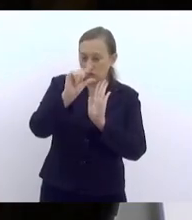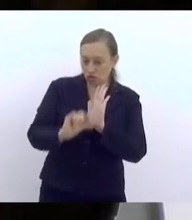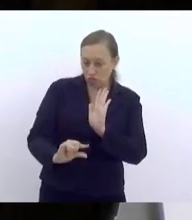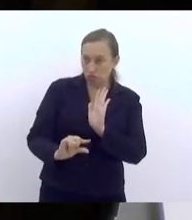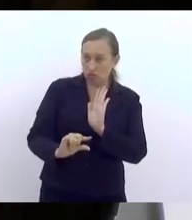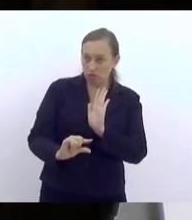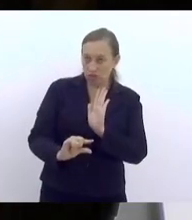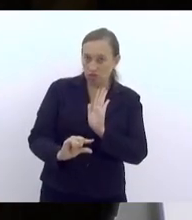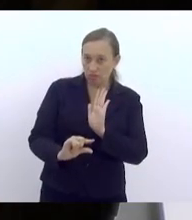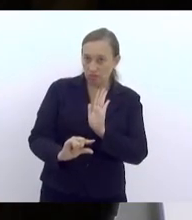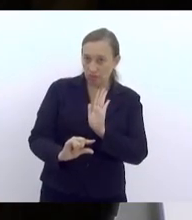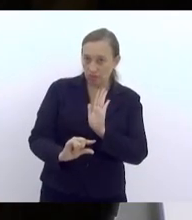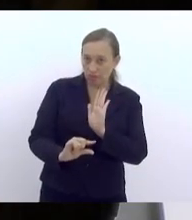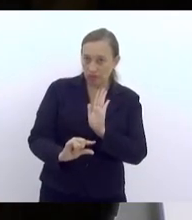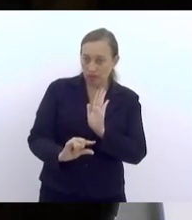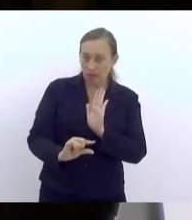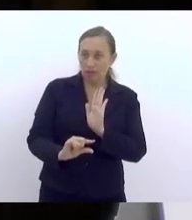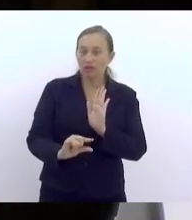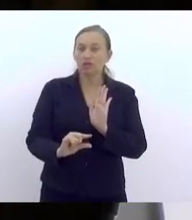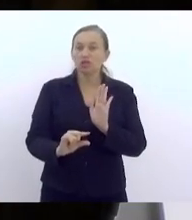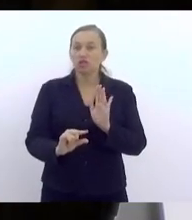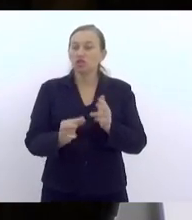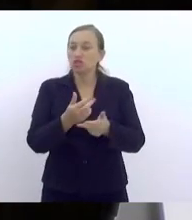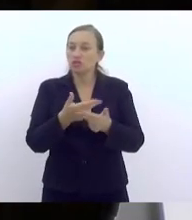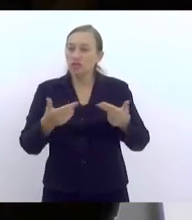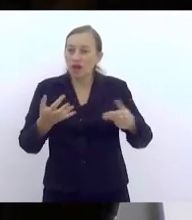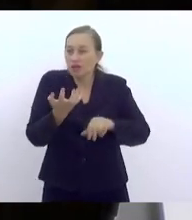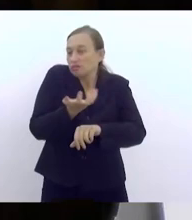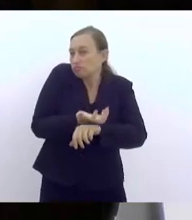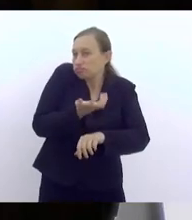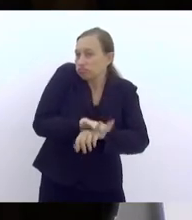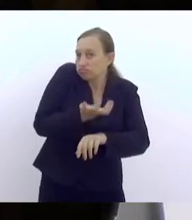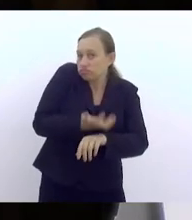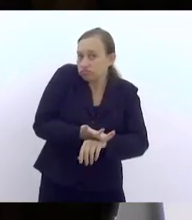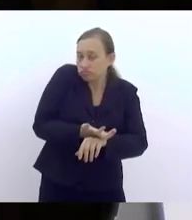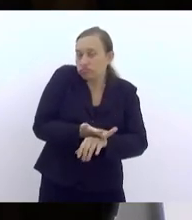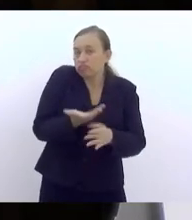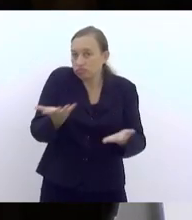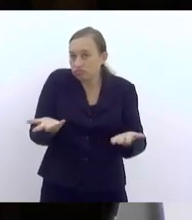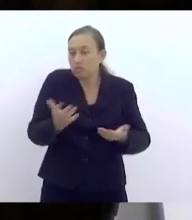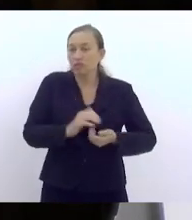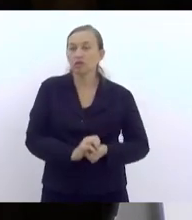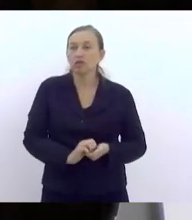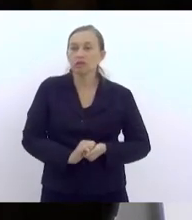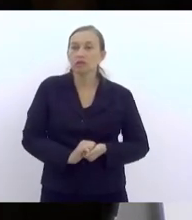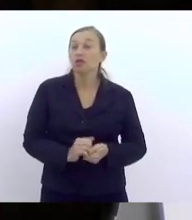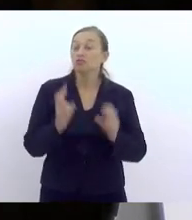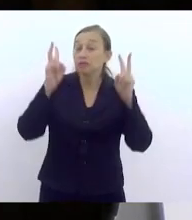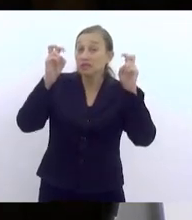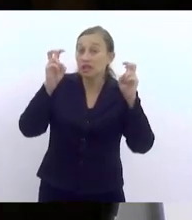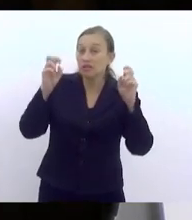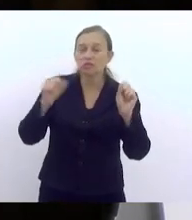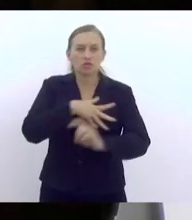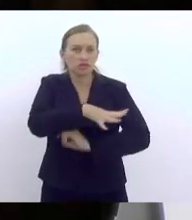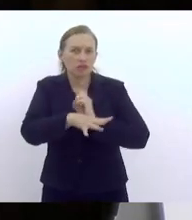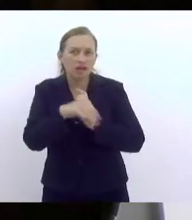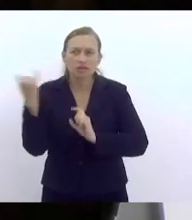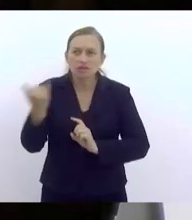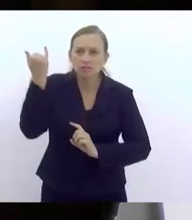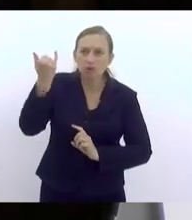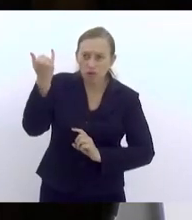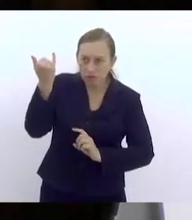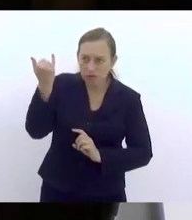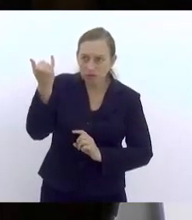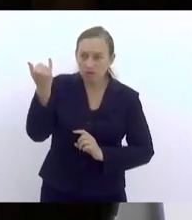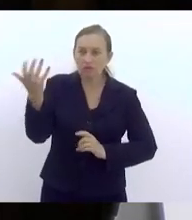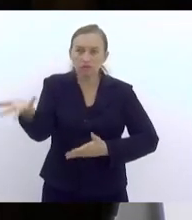disciplinas, de especialidades que contemplam temáticas sociais importantes para a socialização